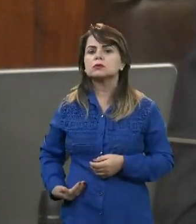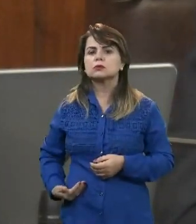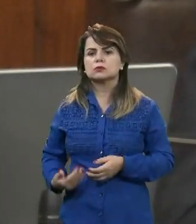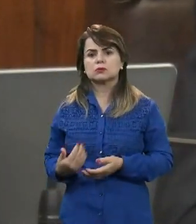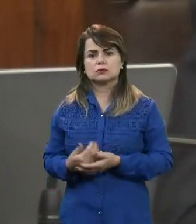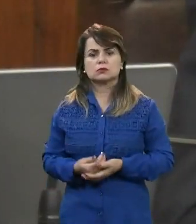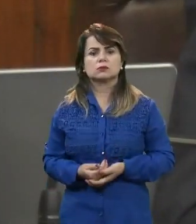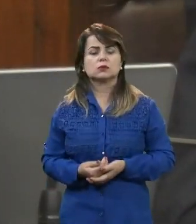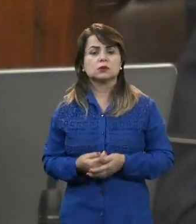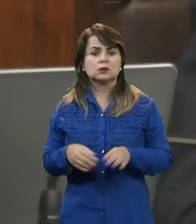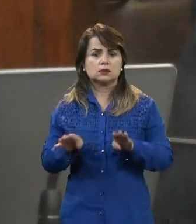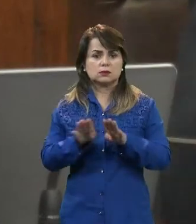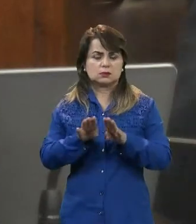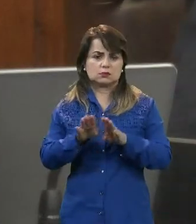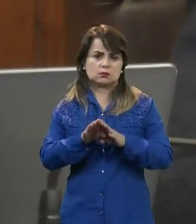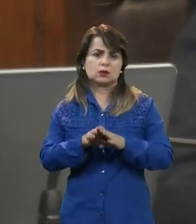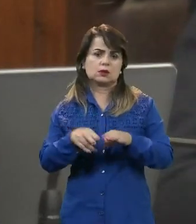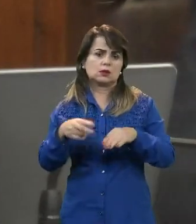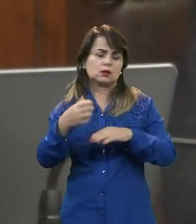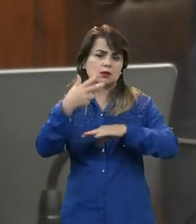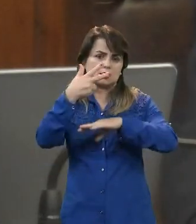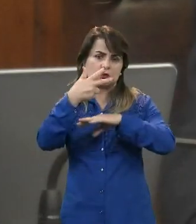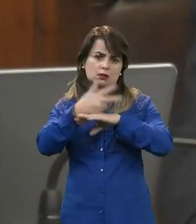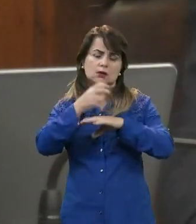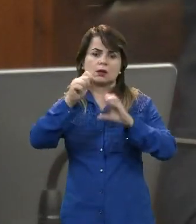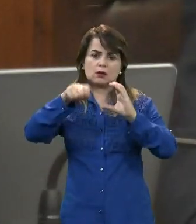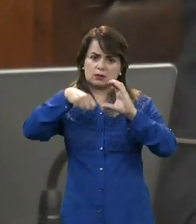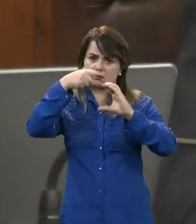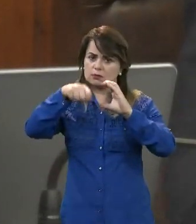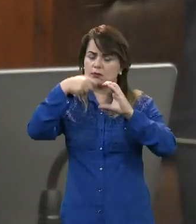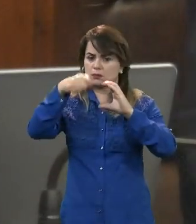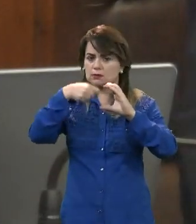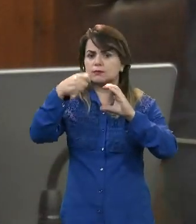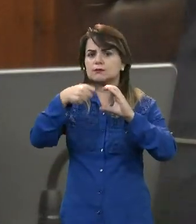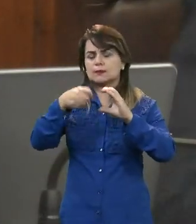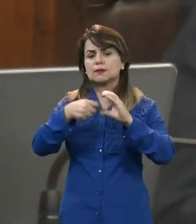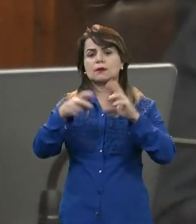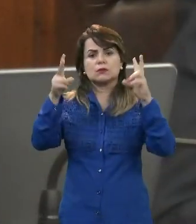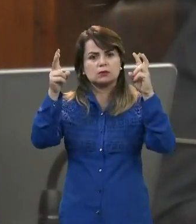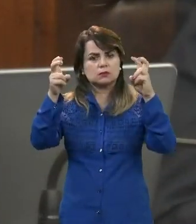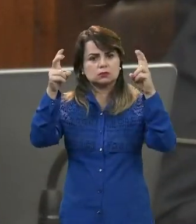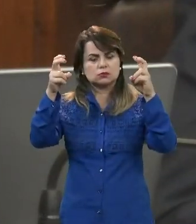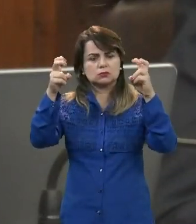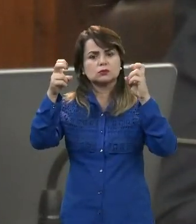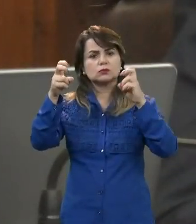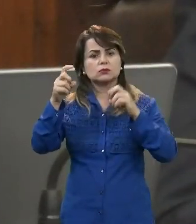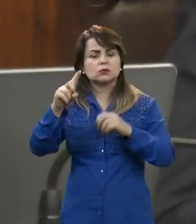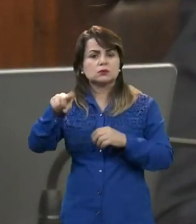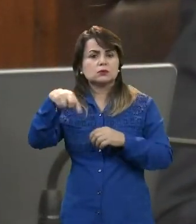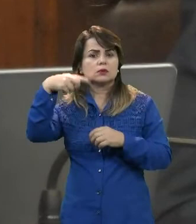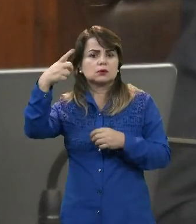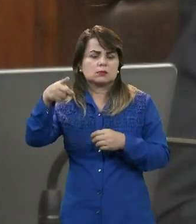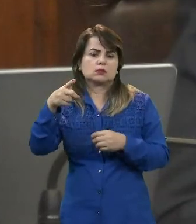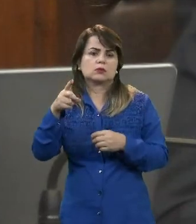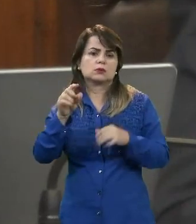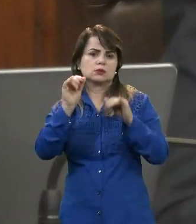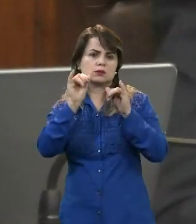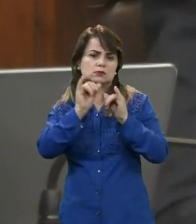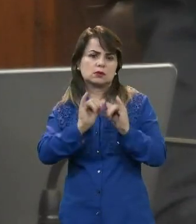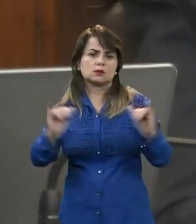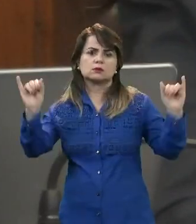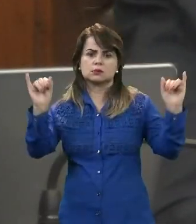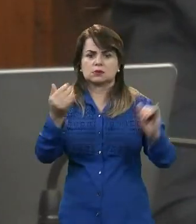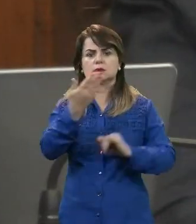a nossa assessoria de imprensa, para que produza uma matéria, e a gente torne isso público